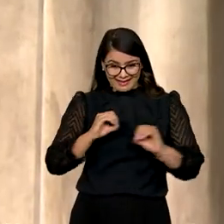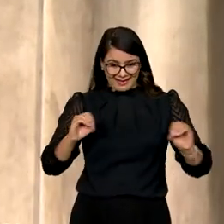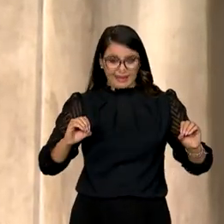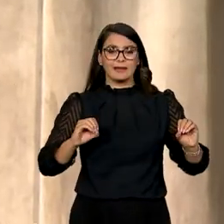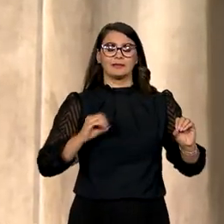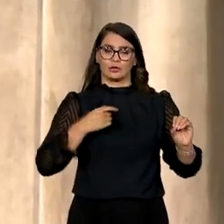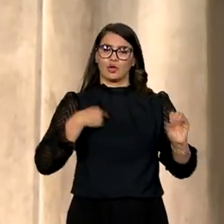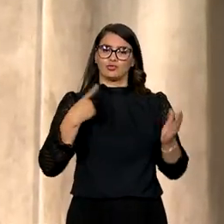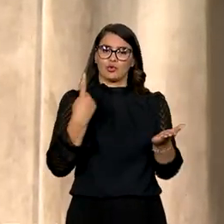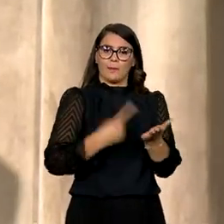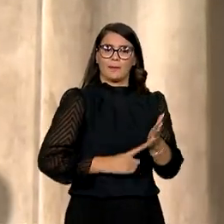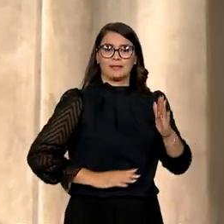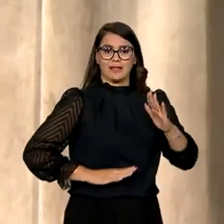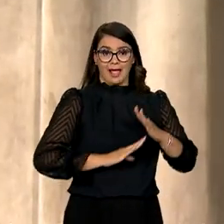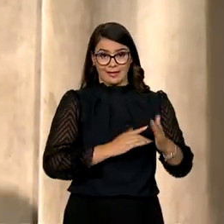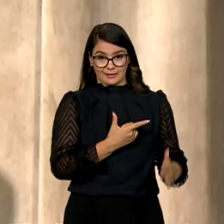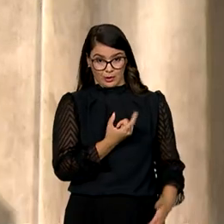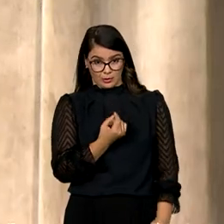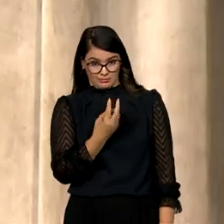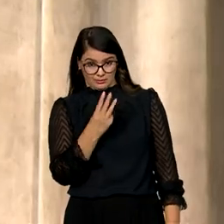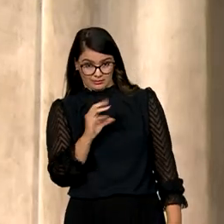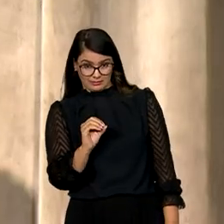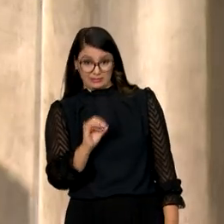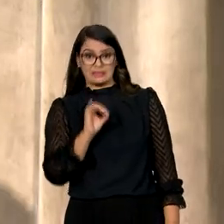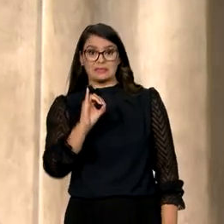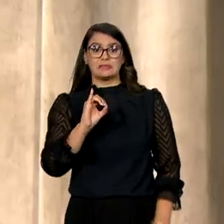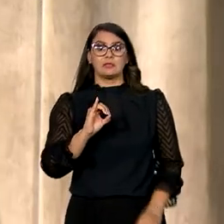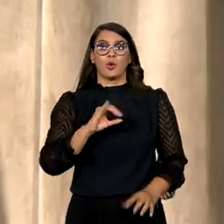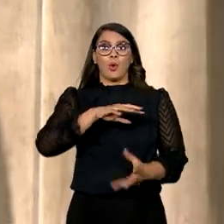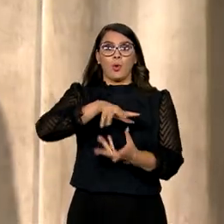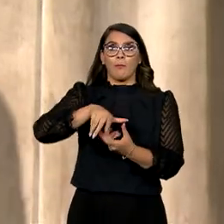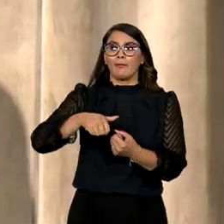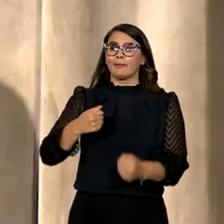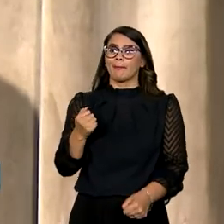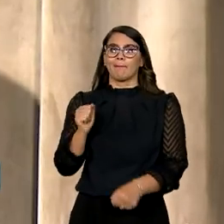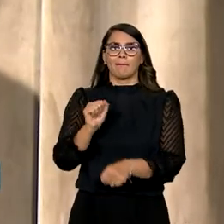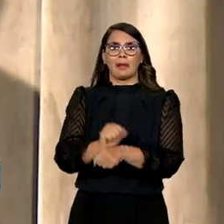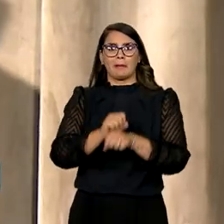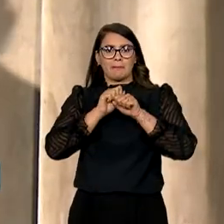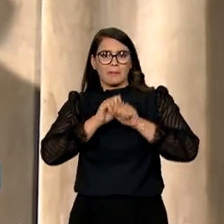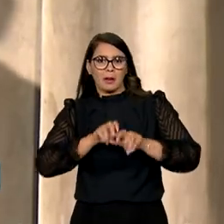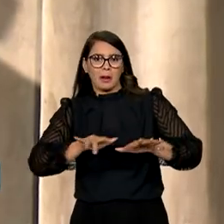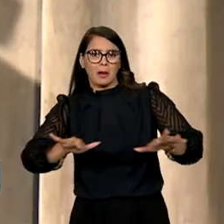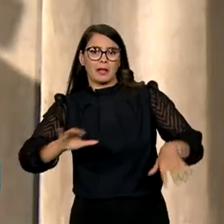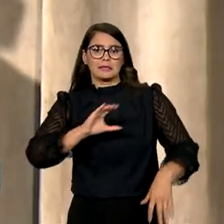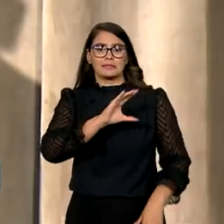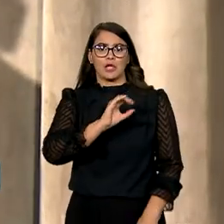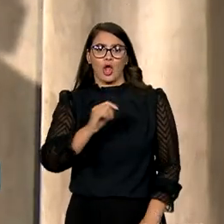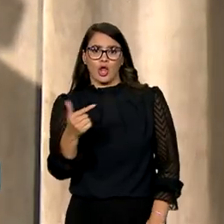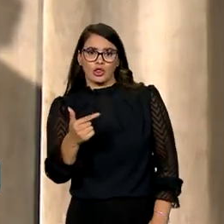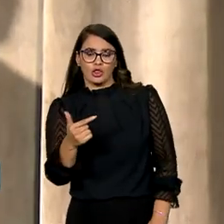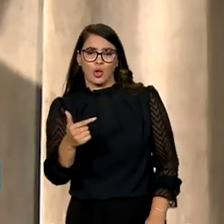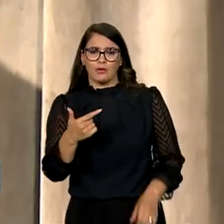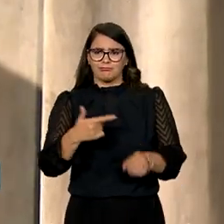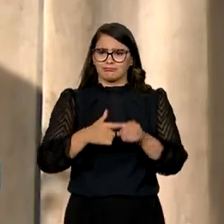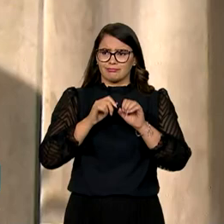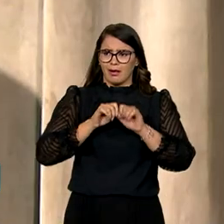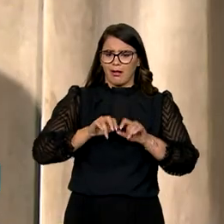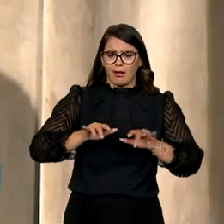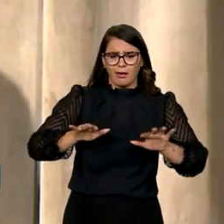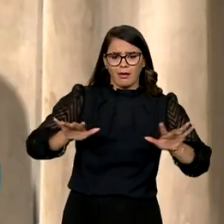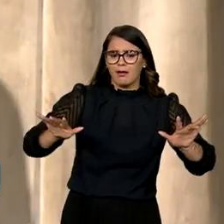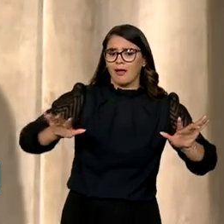até 2030, se o mundo não parar de emitir CO2 pelo uso de combustível fóssil,